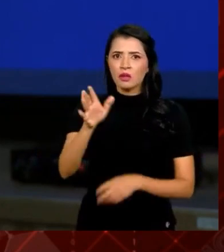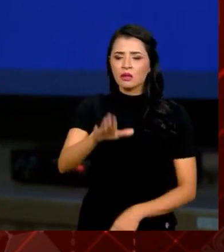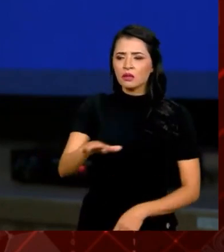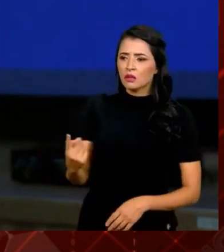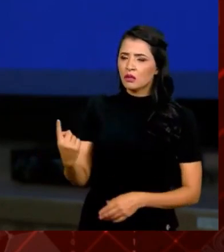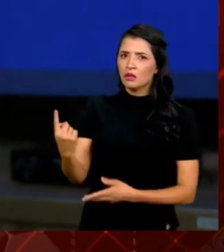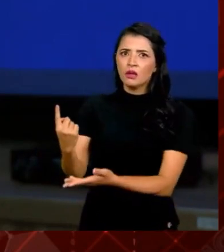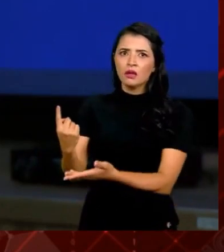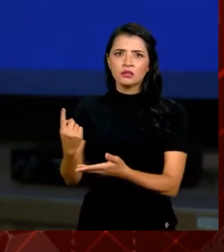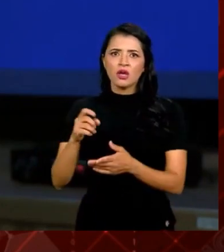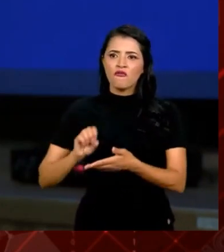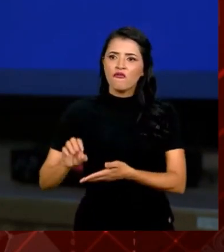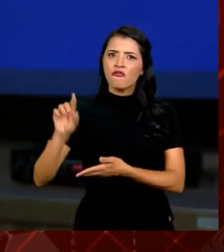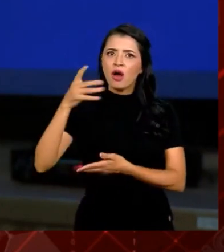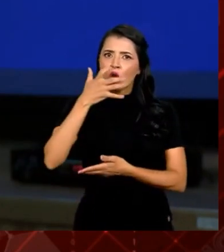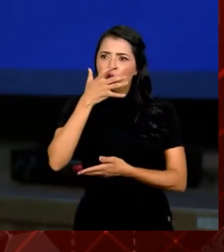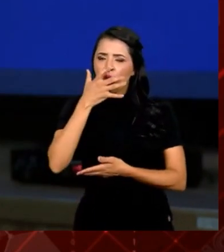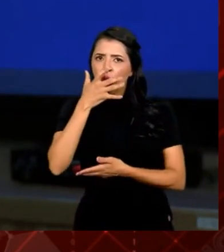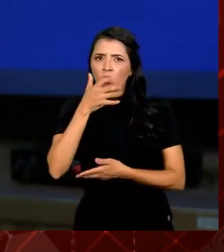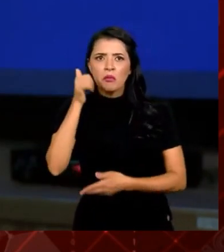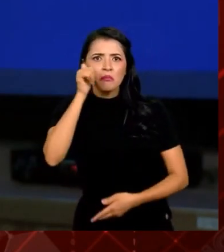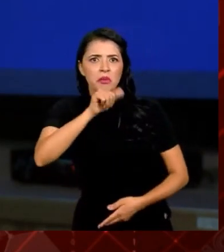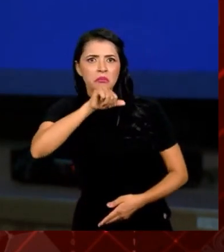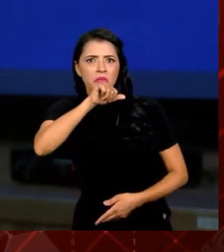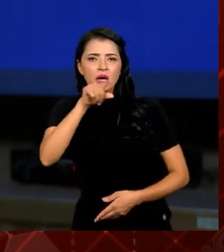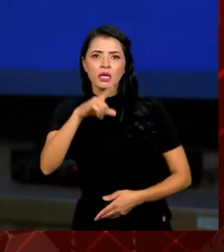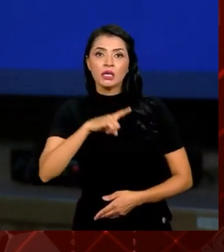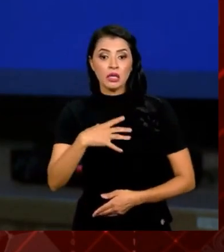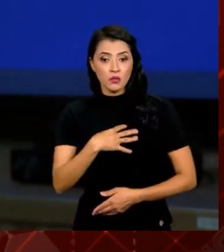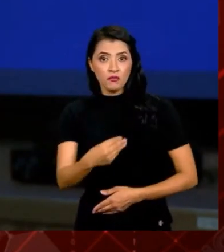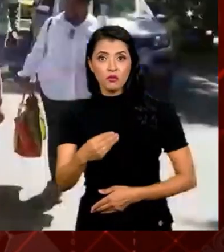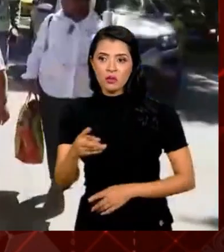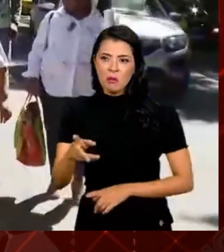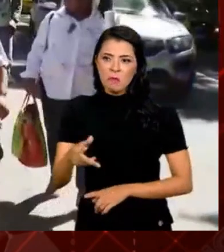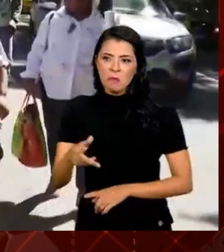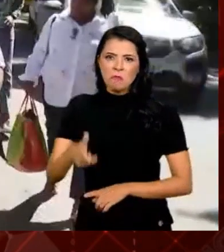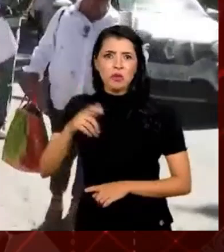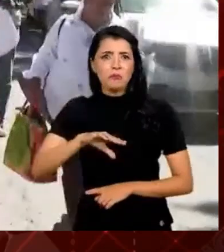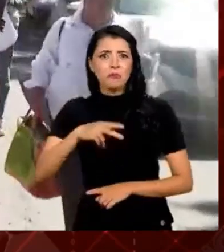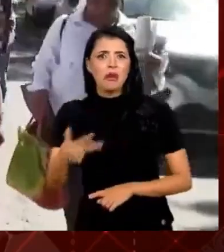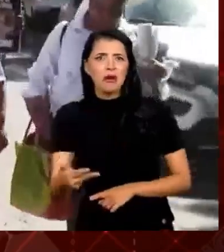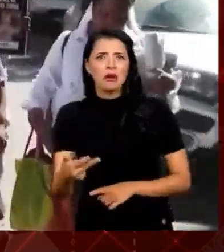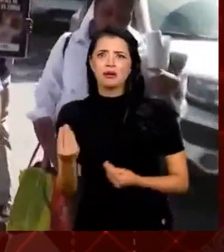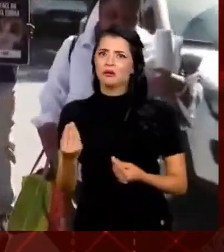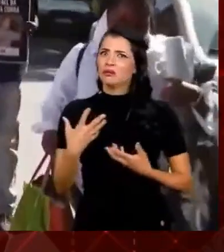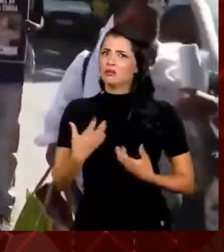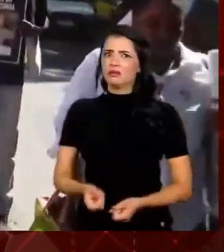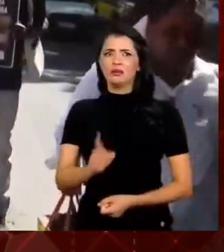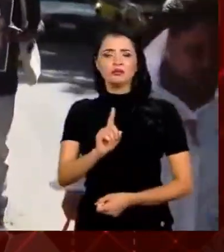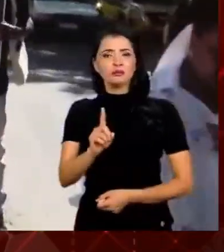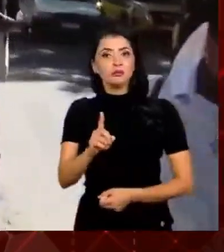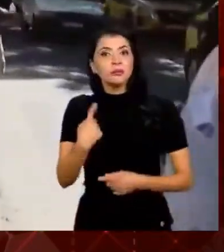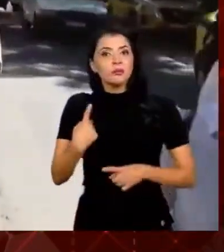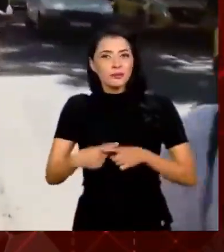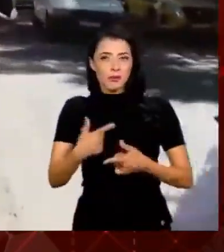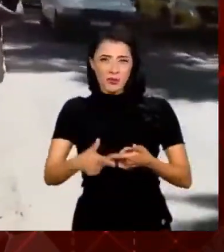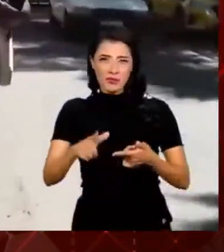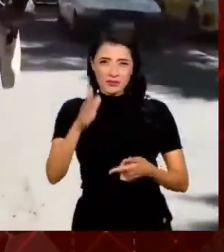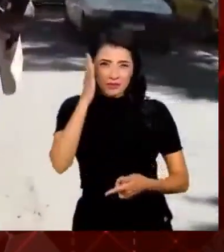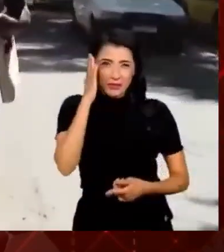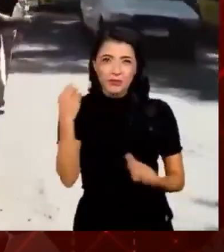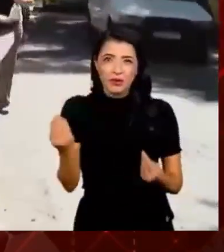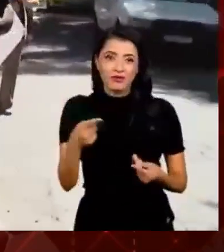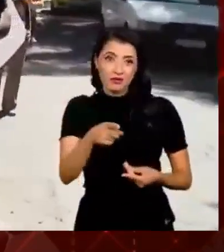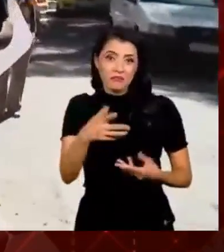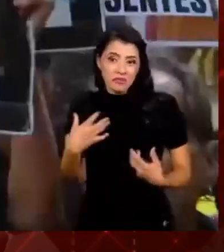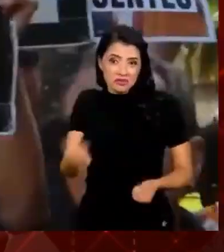num farol, uma mãe que tem um filho assassinado. Isso tem que ser inaceitável para nós. Sabe qual o problema? É